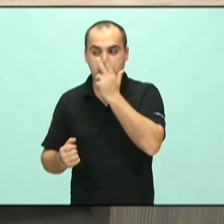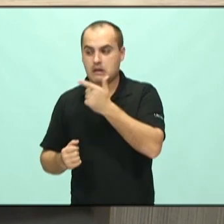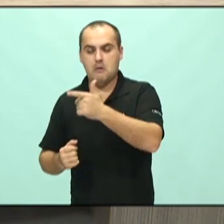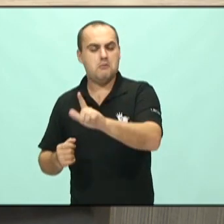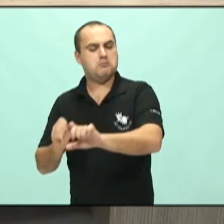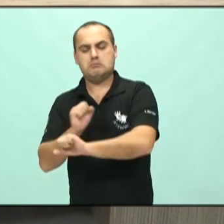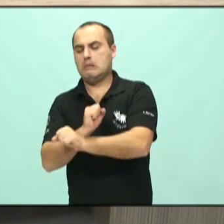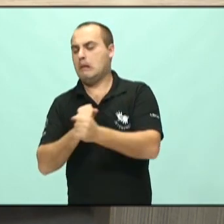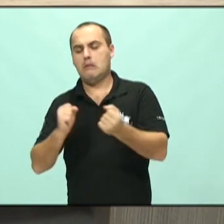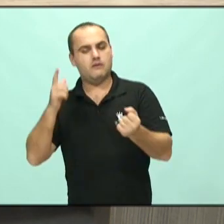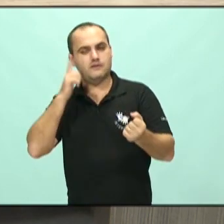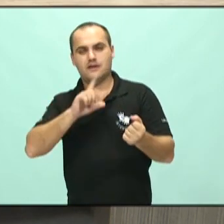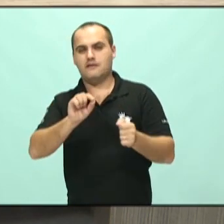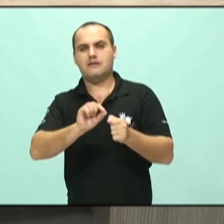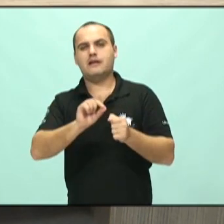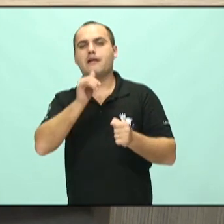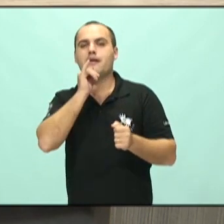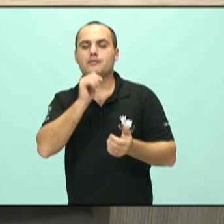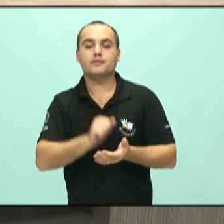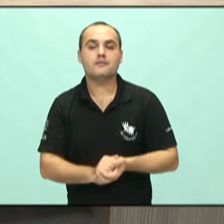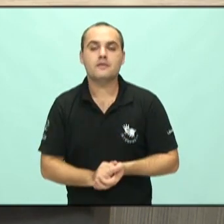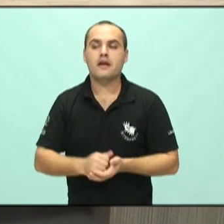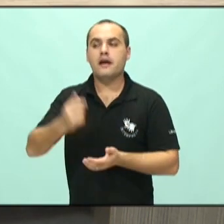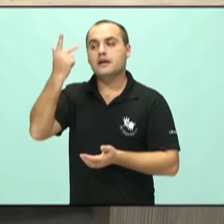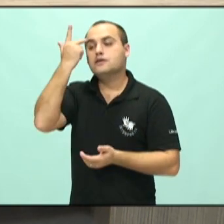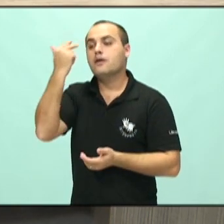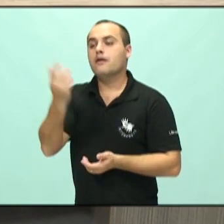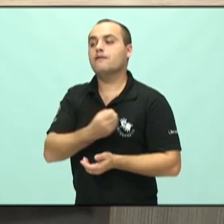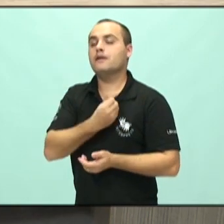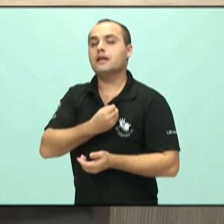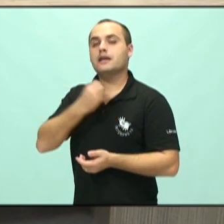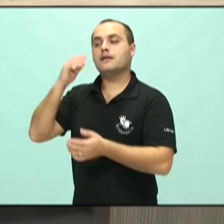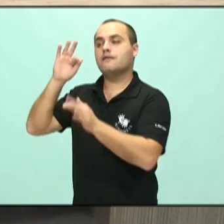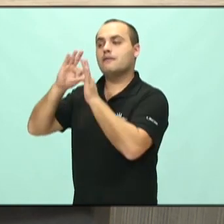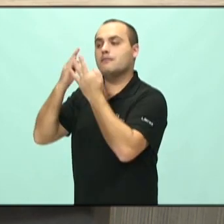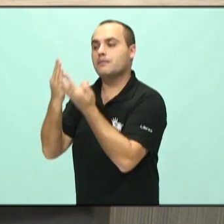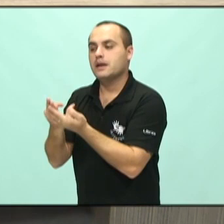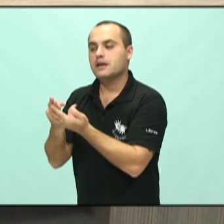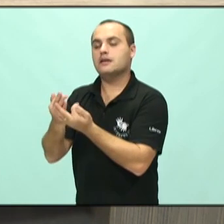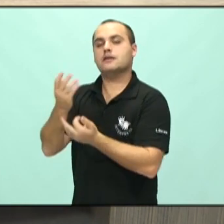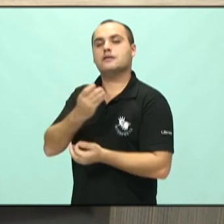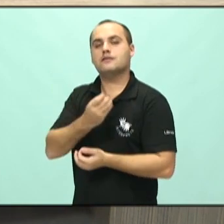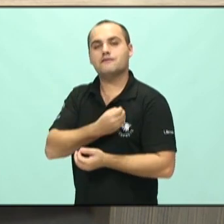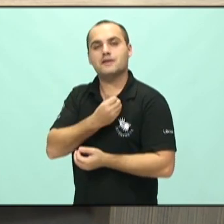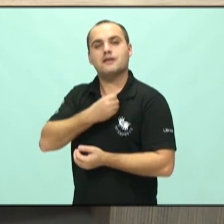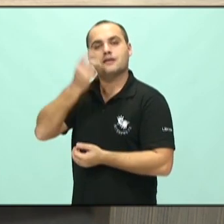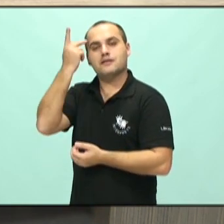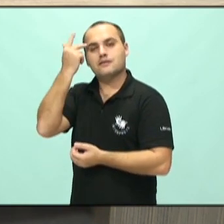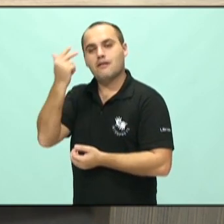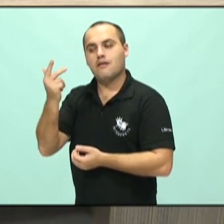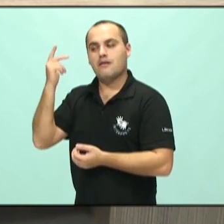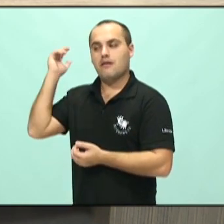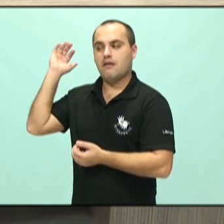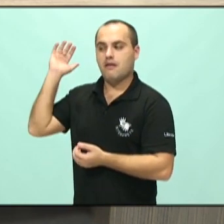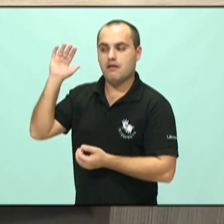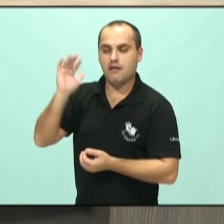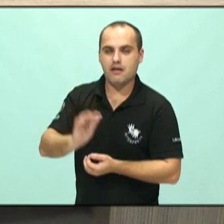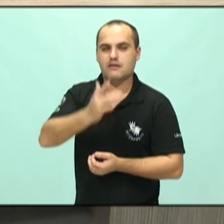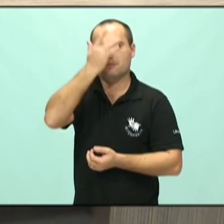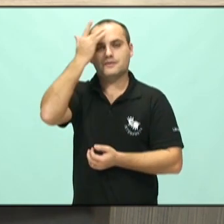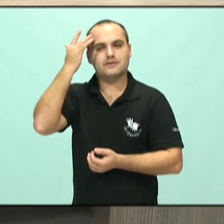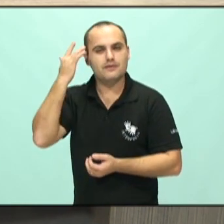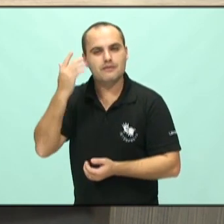realizar. Por exemplo, buscar histórico da pessoa, histórico da família, comportamentos na infância, comportamentos na adolescência,